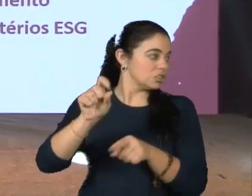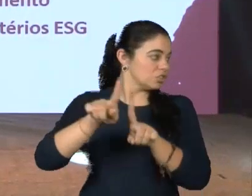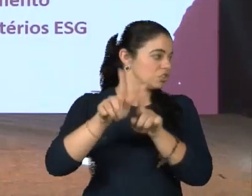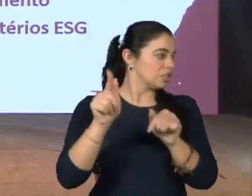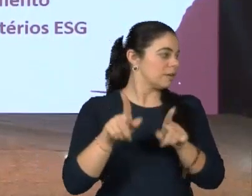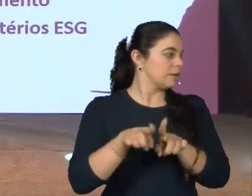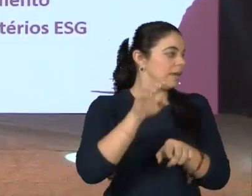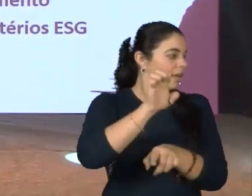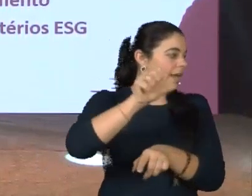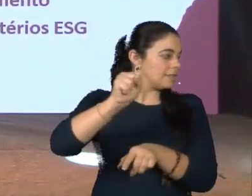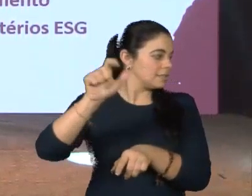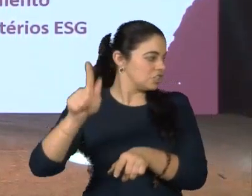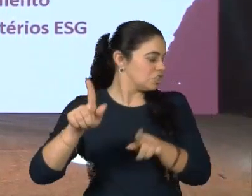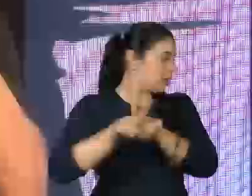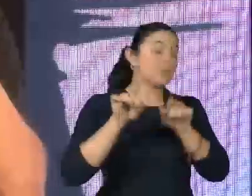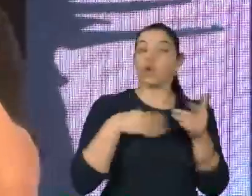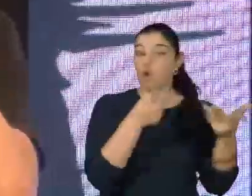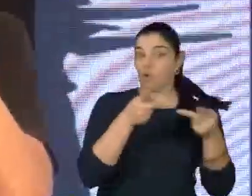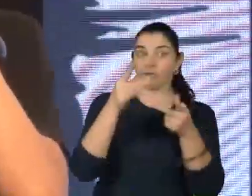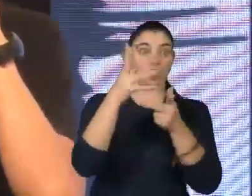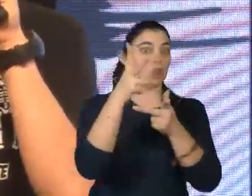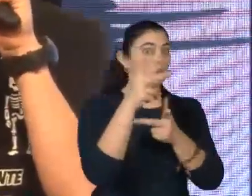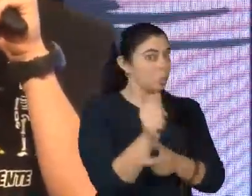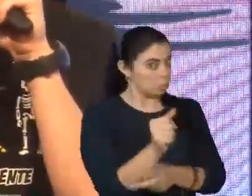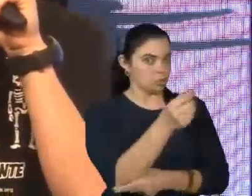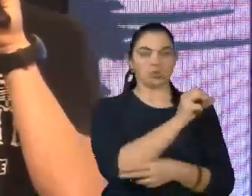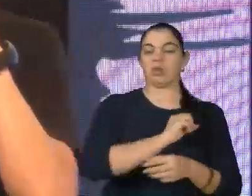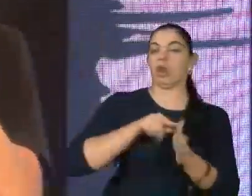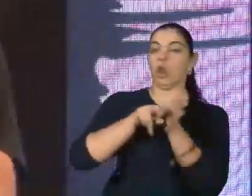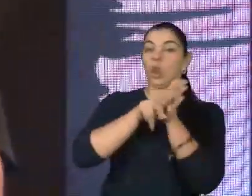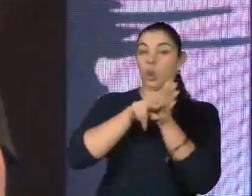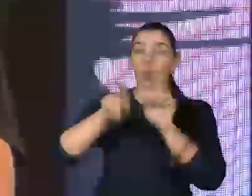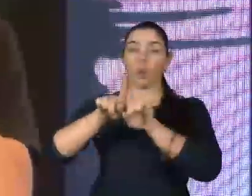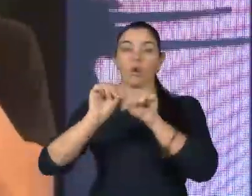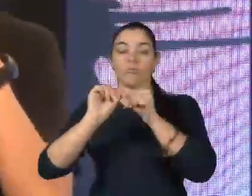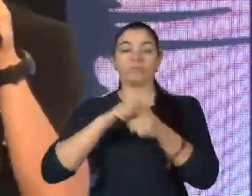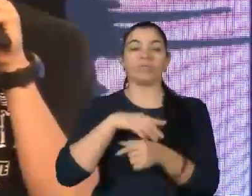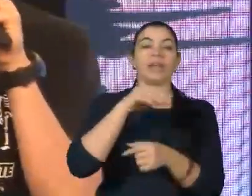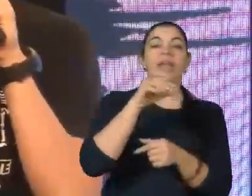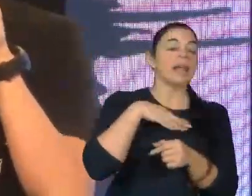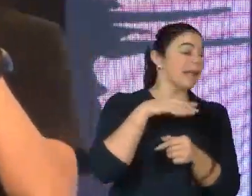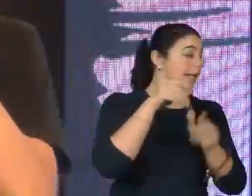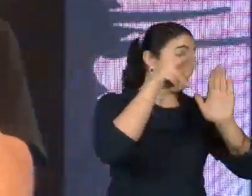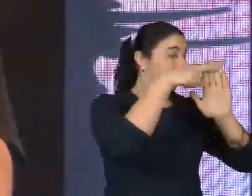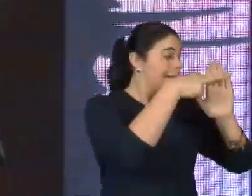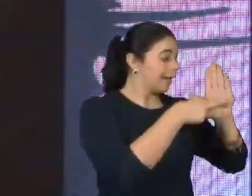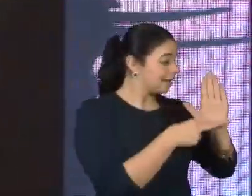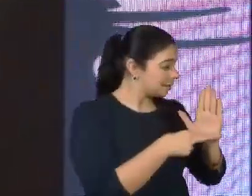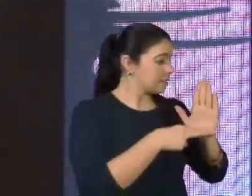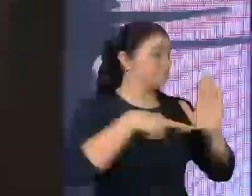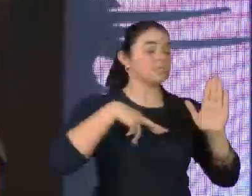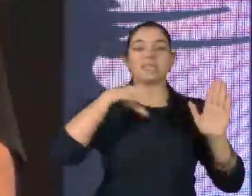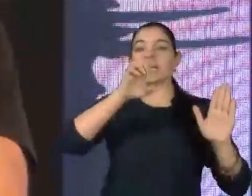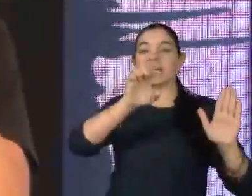tempo para explicar, mas eu convido a todos a digitarem no Google critérios ESG e entenderem as diretrizes